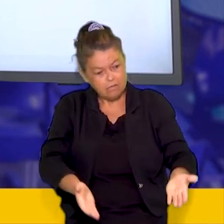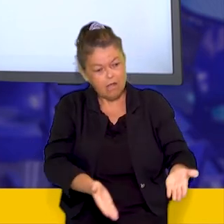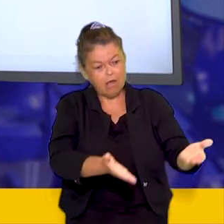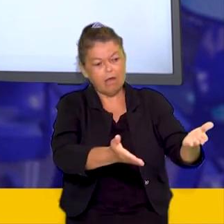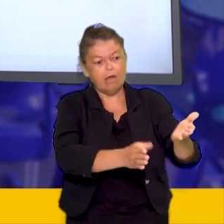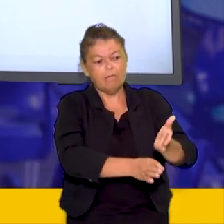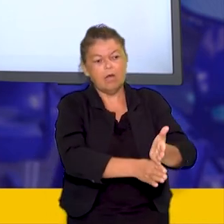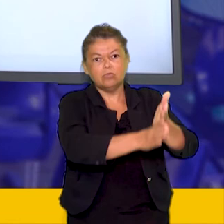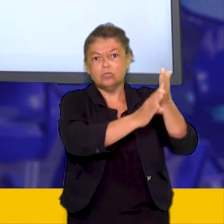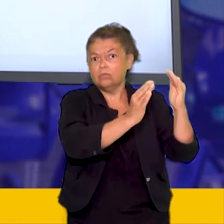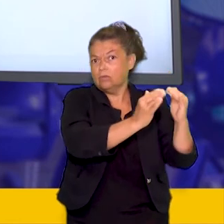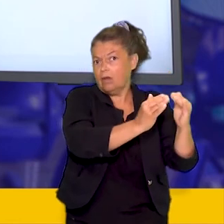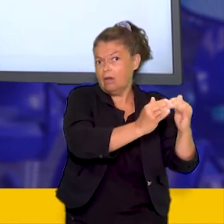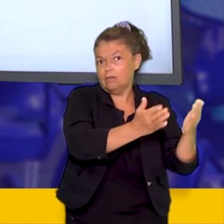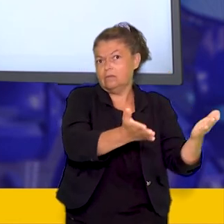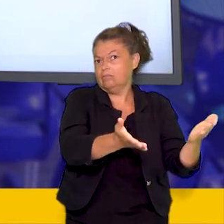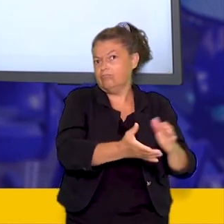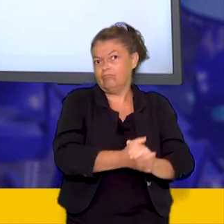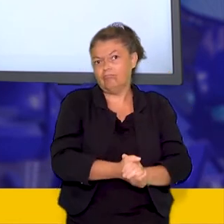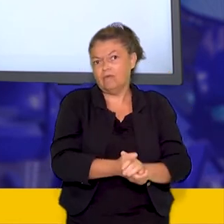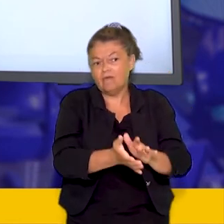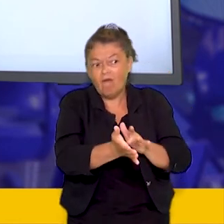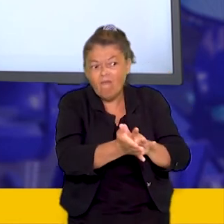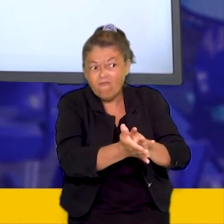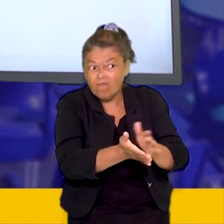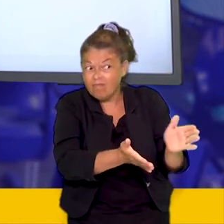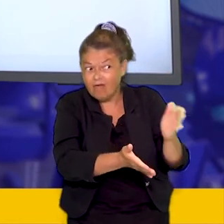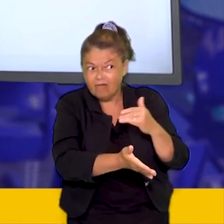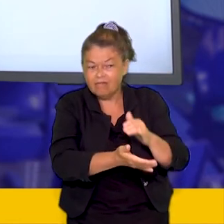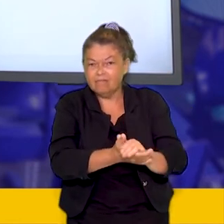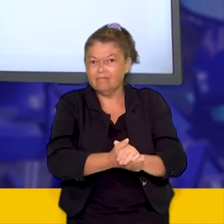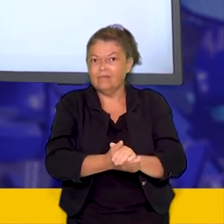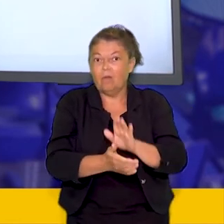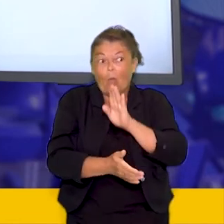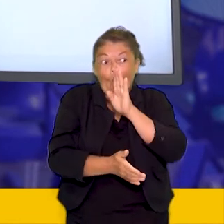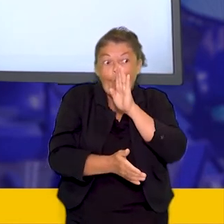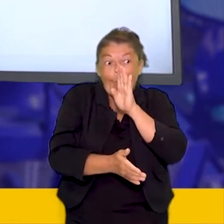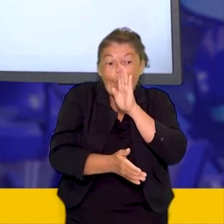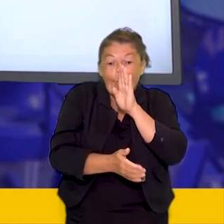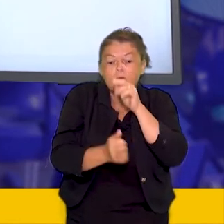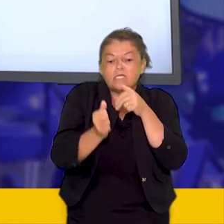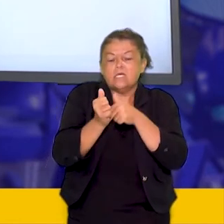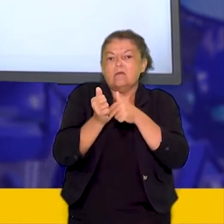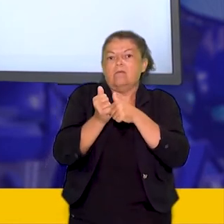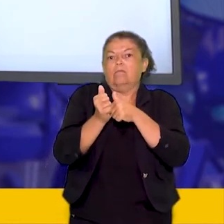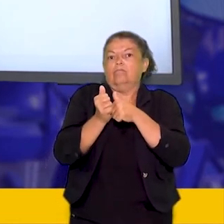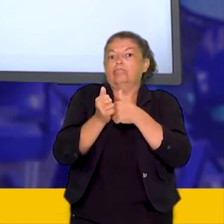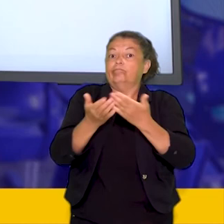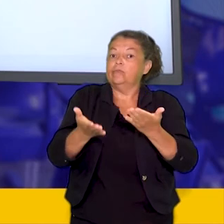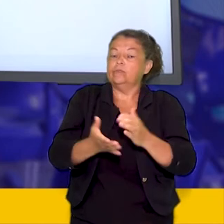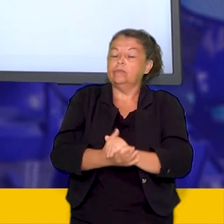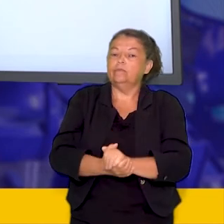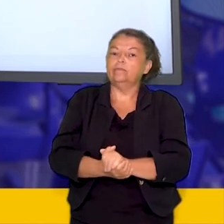para as suas reeleições ou então para os candidatos indicados pelos mesmos